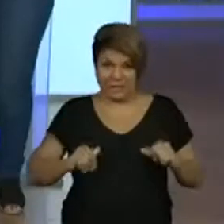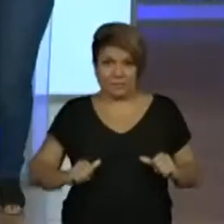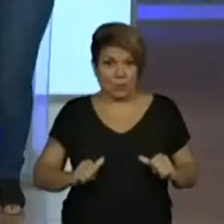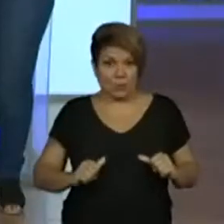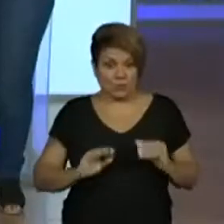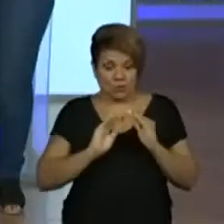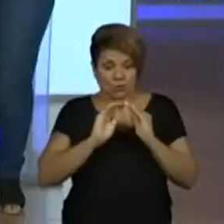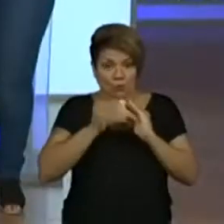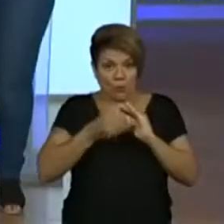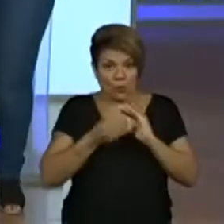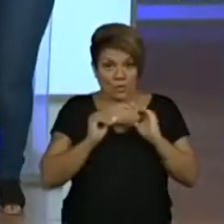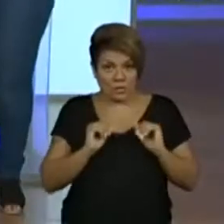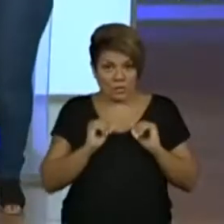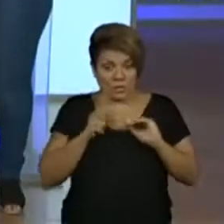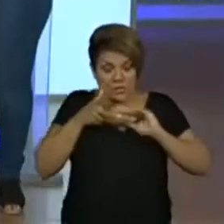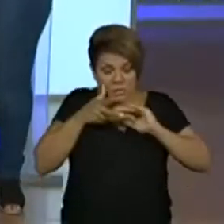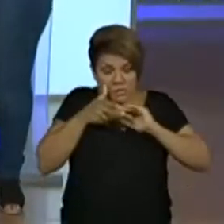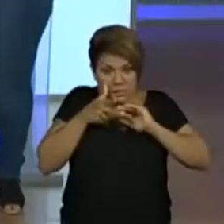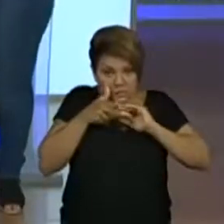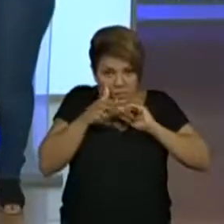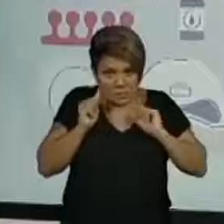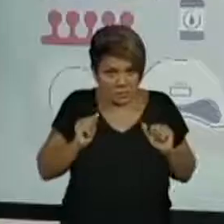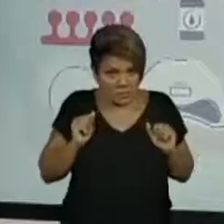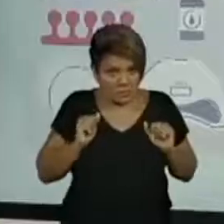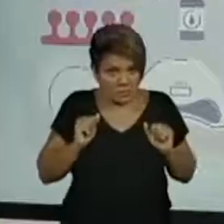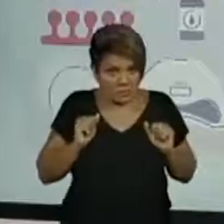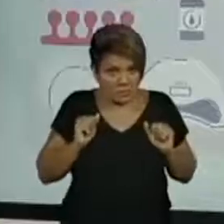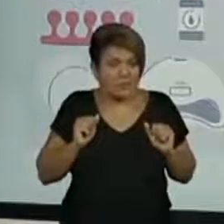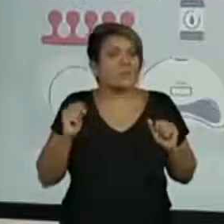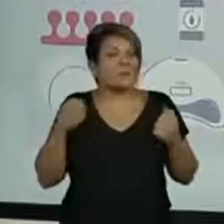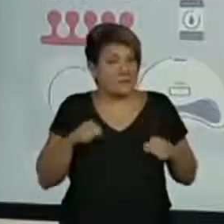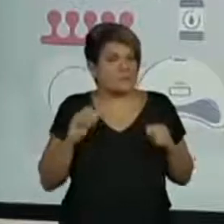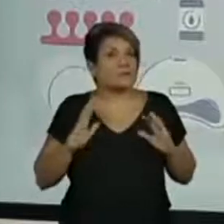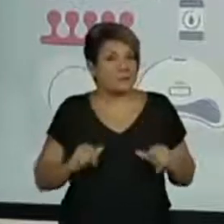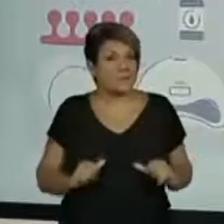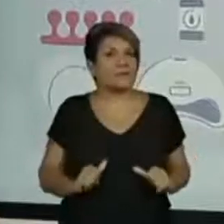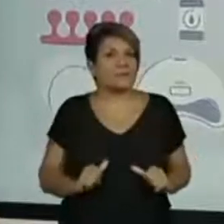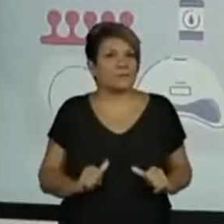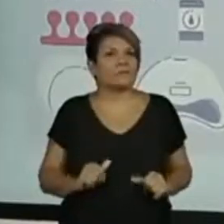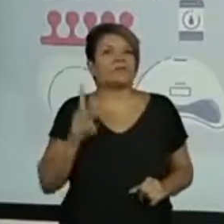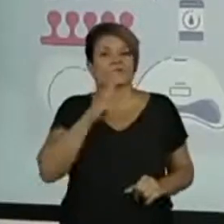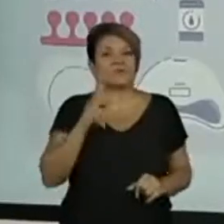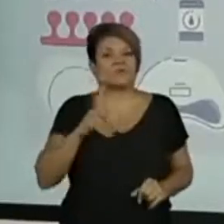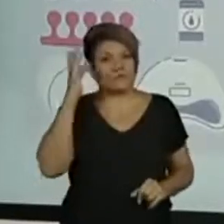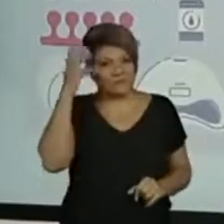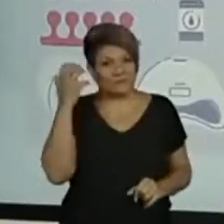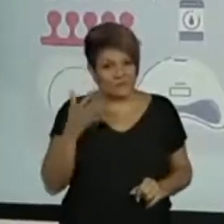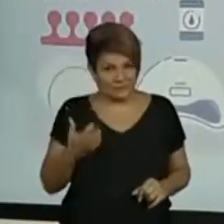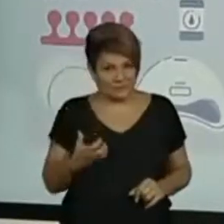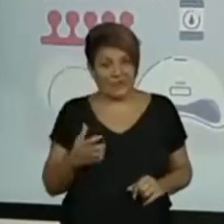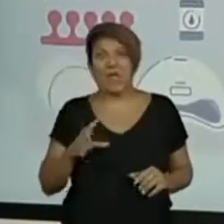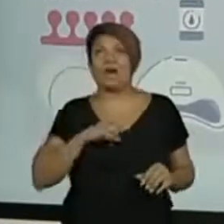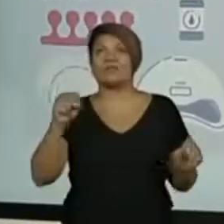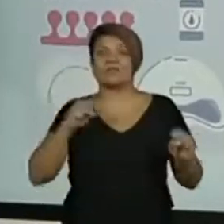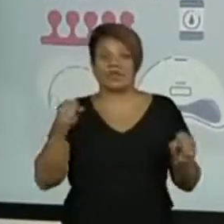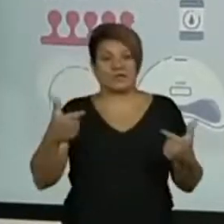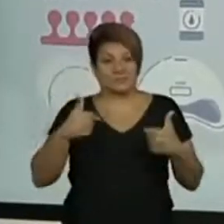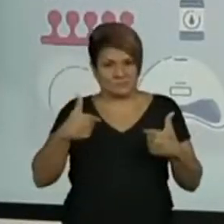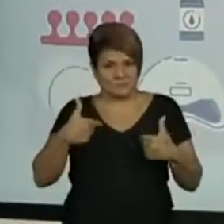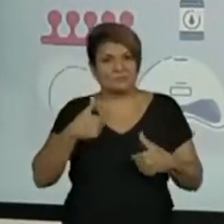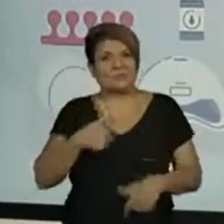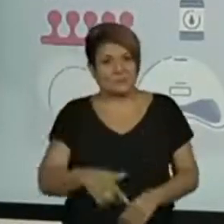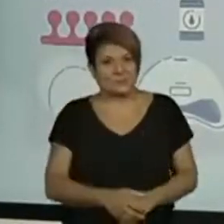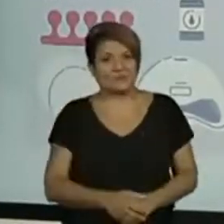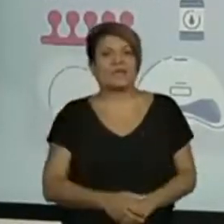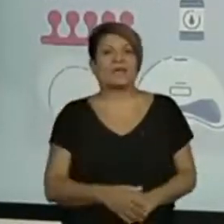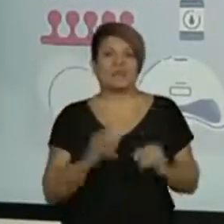Cortadinhas. Cortadinhas, cuidadinhas. Limpinhas. A professora Vivi adora ficar brincando com a professora Kelly, que as nossas